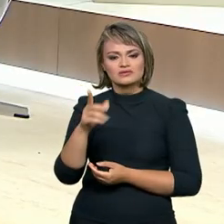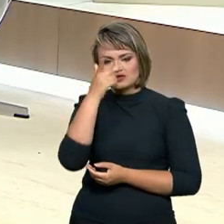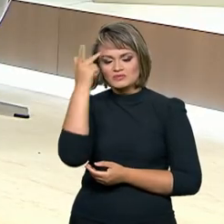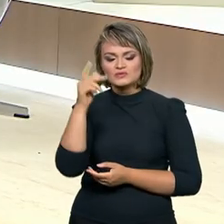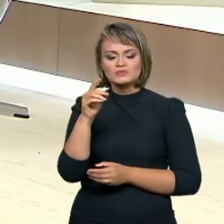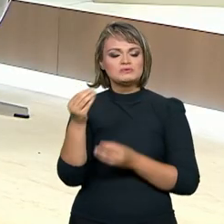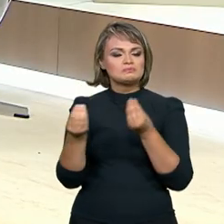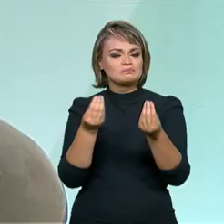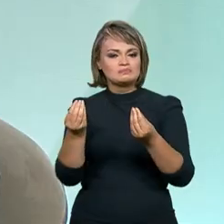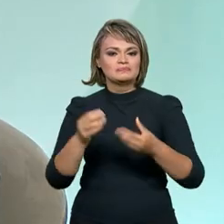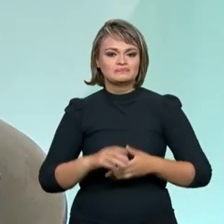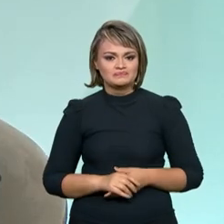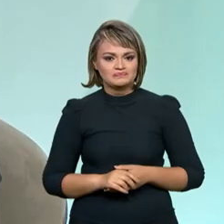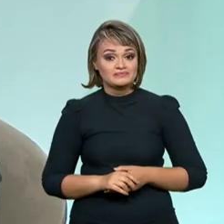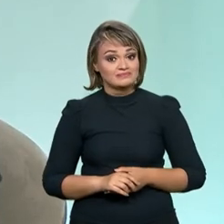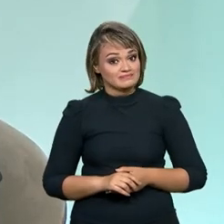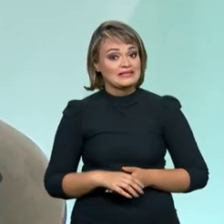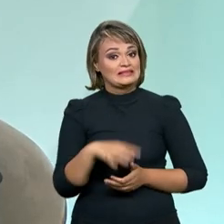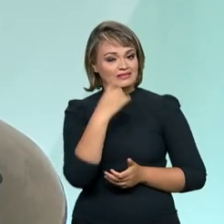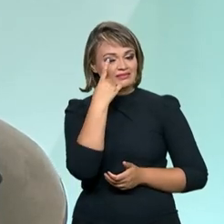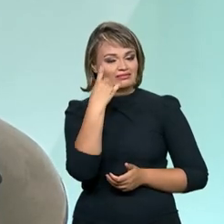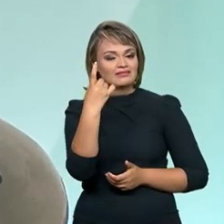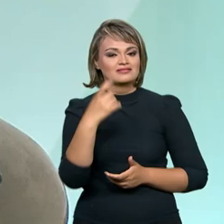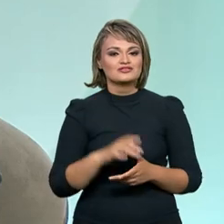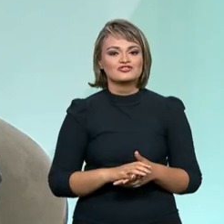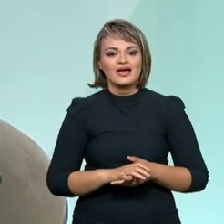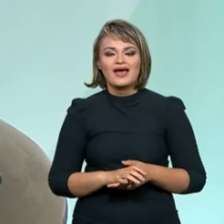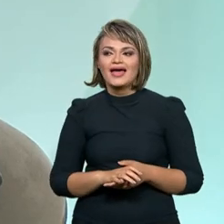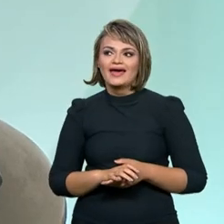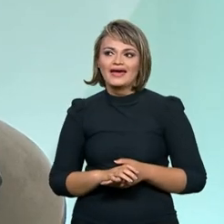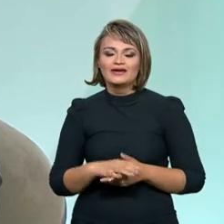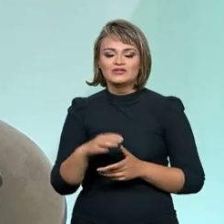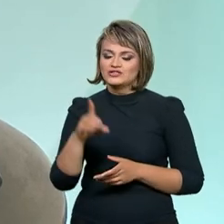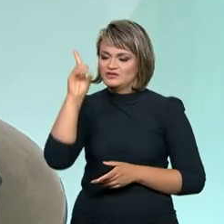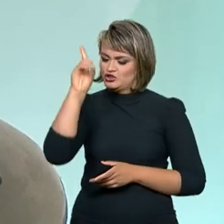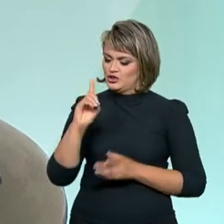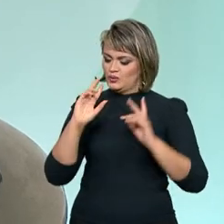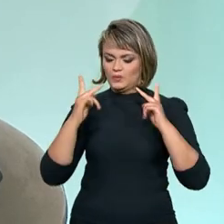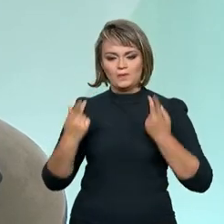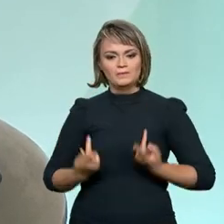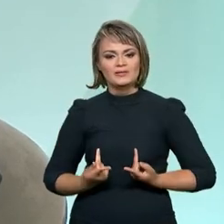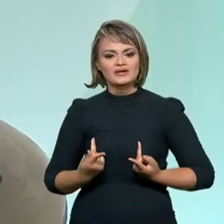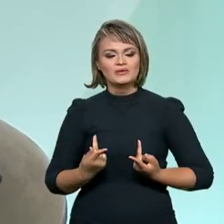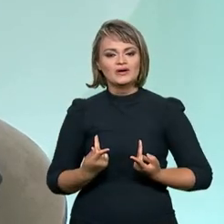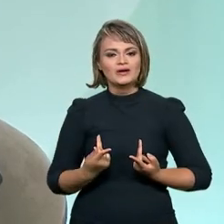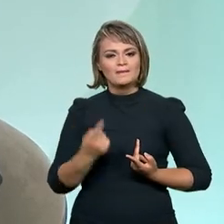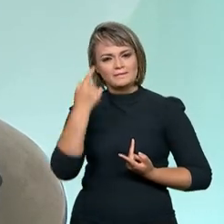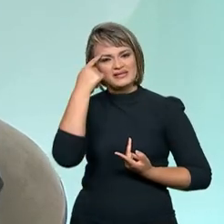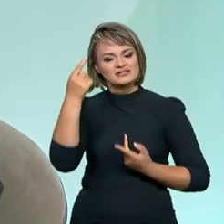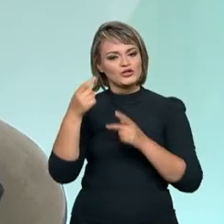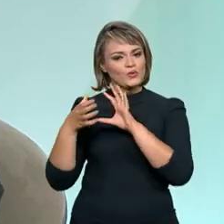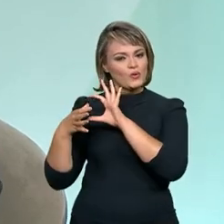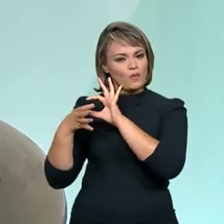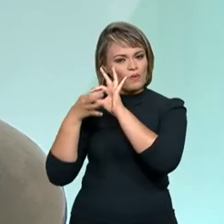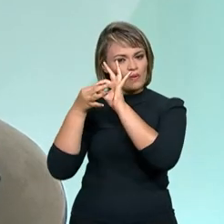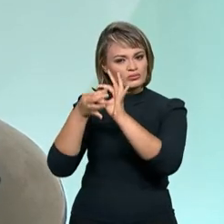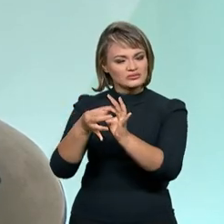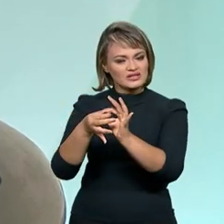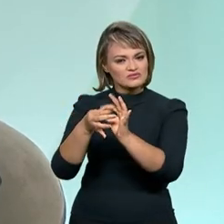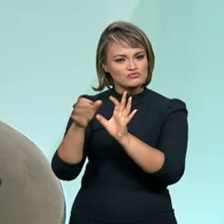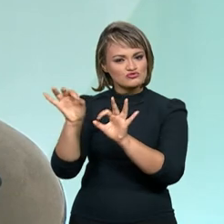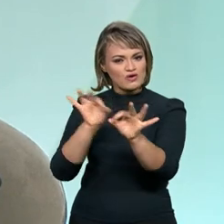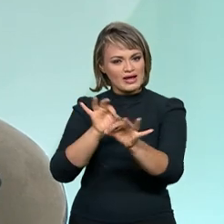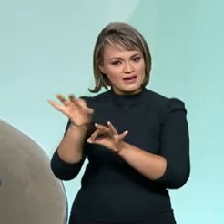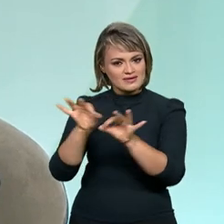direitos? É muito interessante quando nós tratamos de direitos humanos num contexto maior de